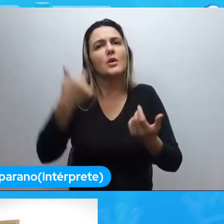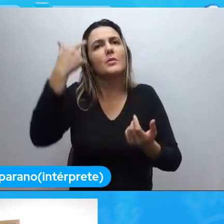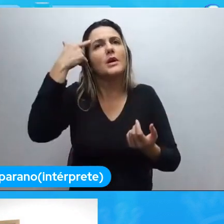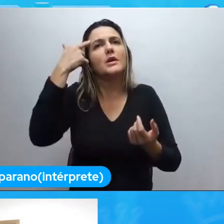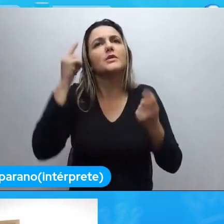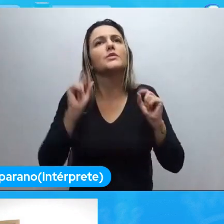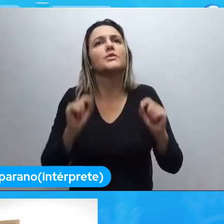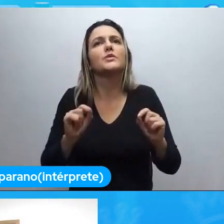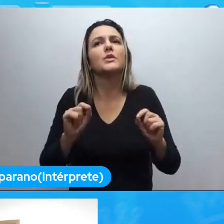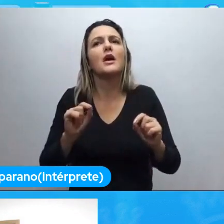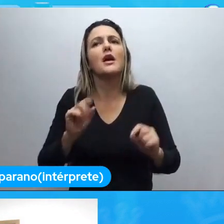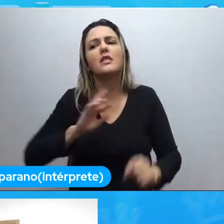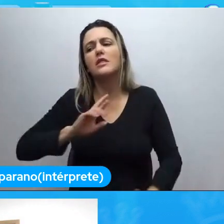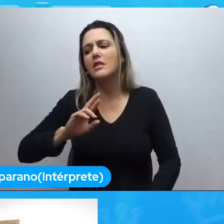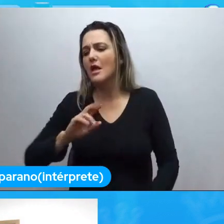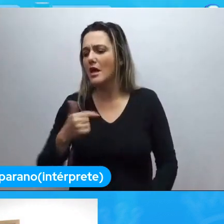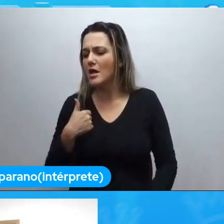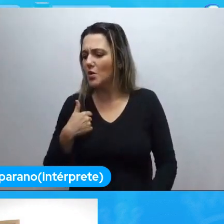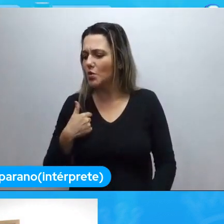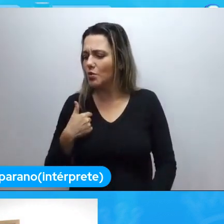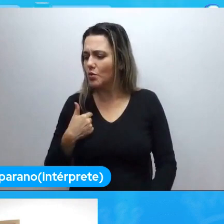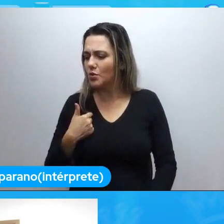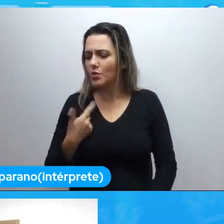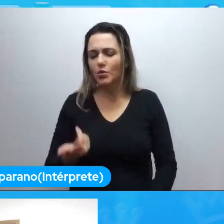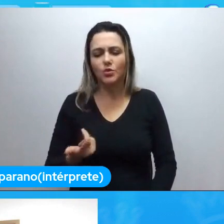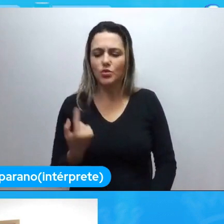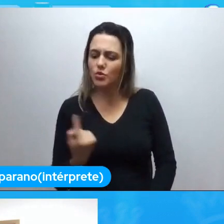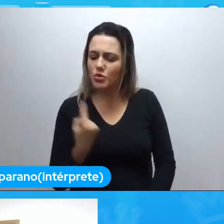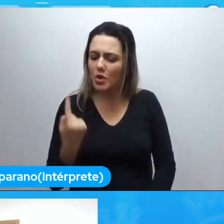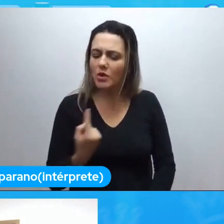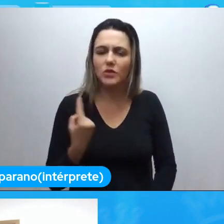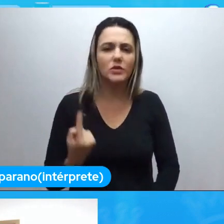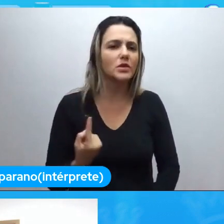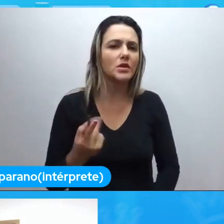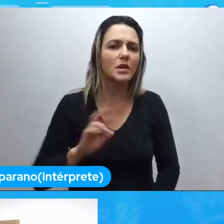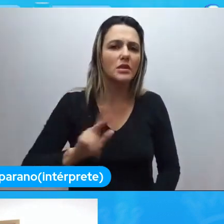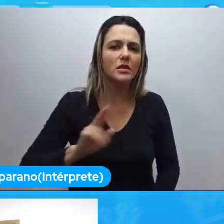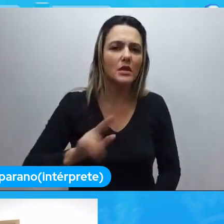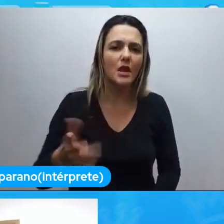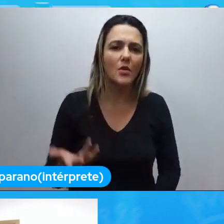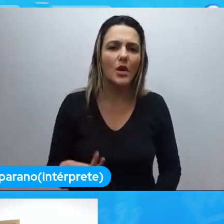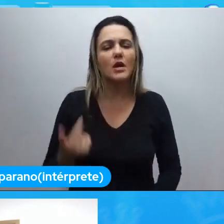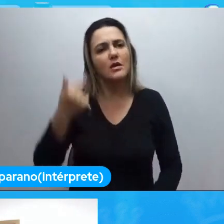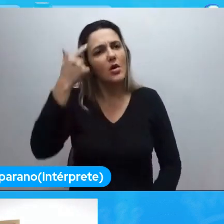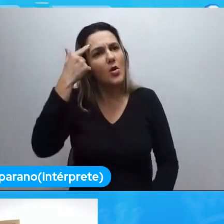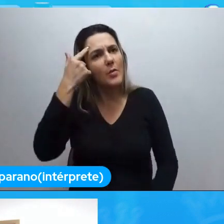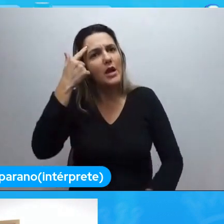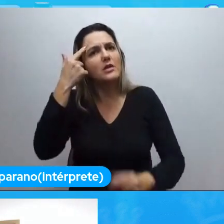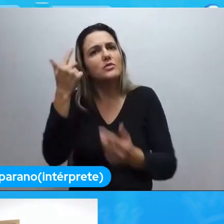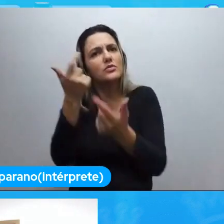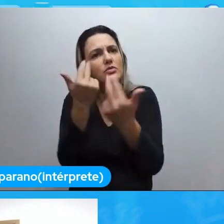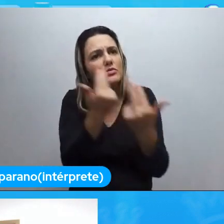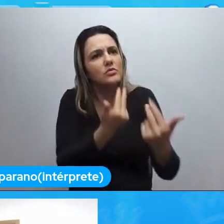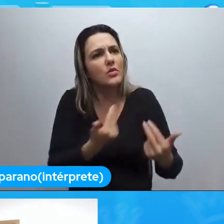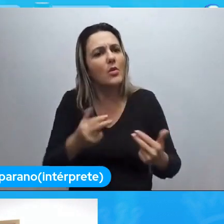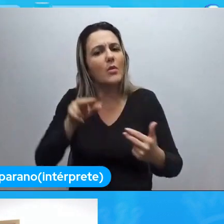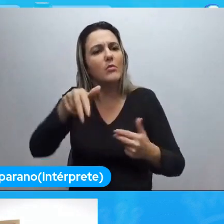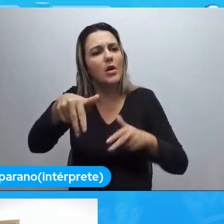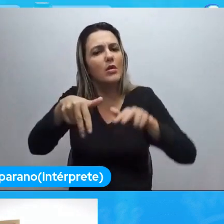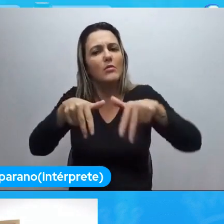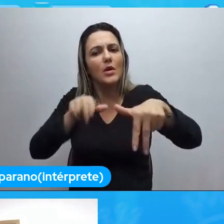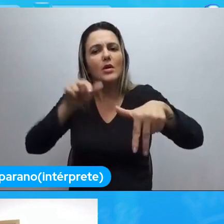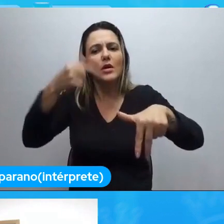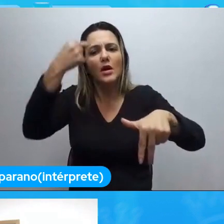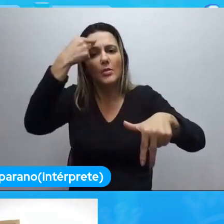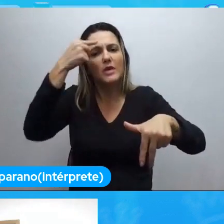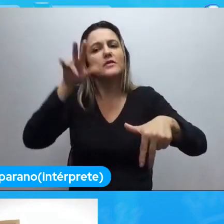Não estar sozinha naquele processo, sabe? Se eu chego num espaço que tem outras pessoas que estão também com essa dimensão. Eu penso que a maré vai ser